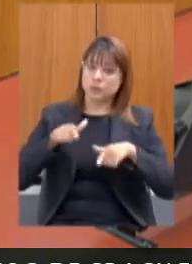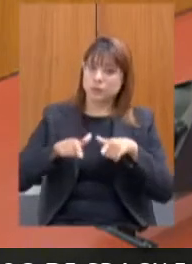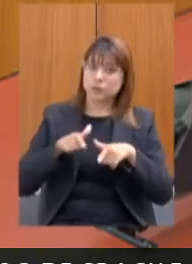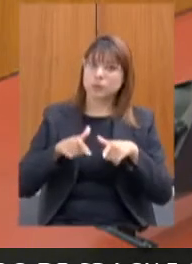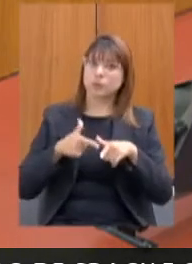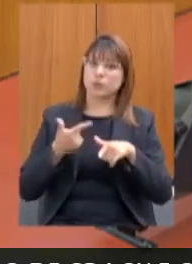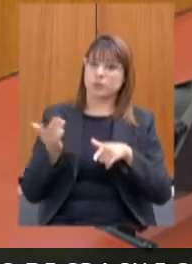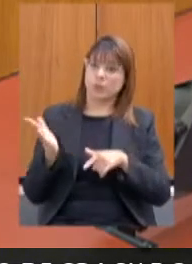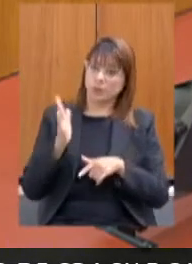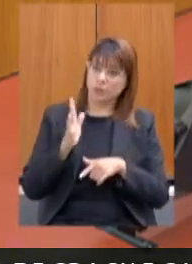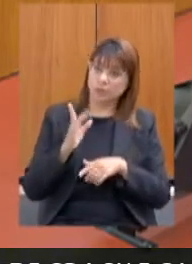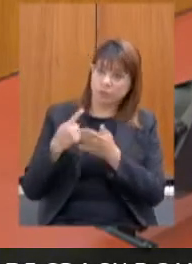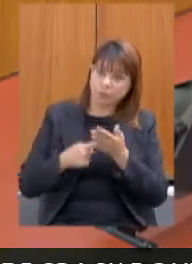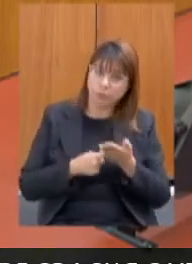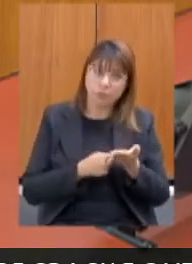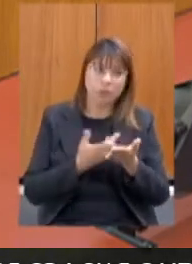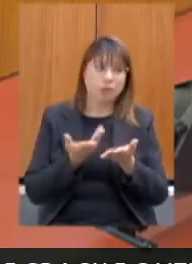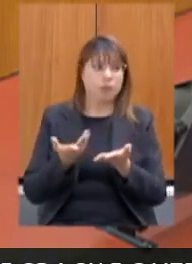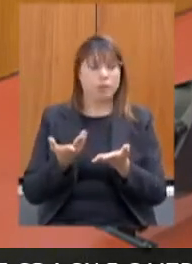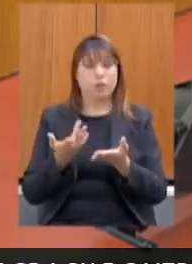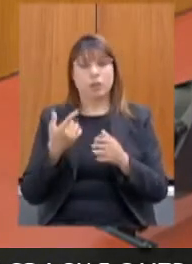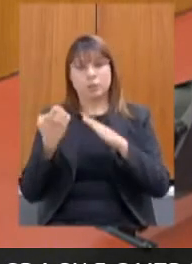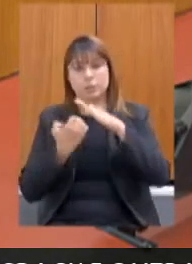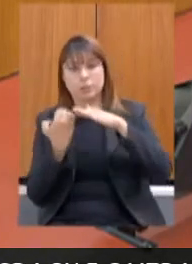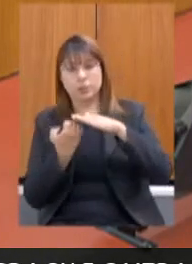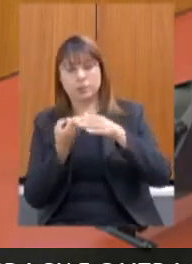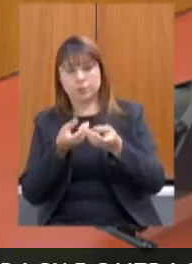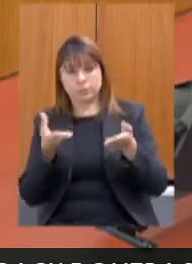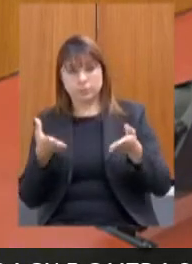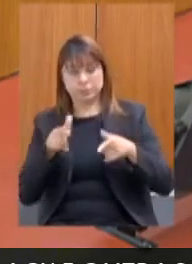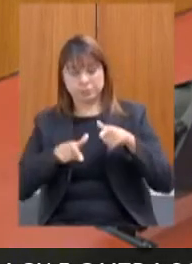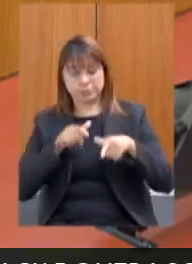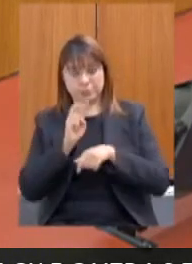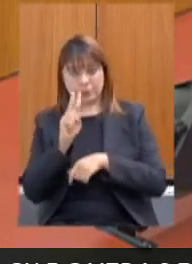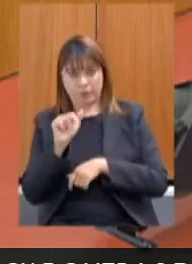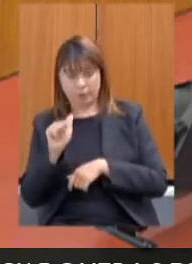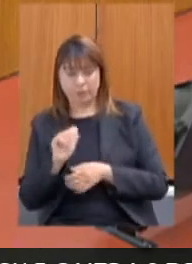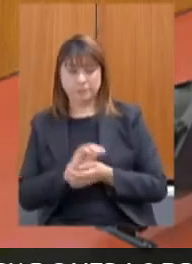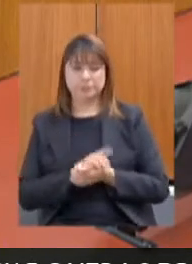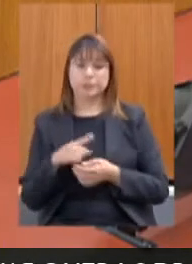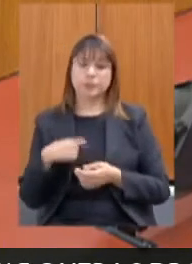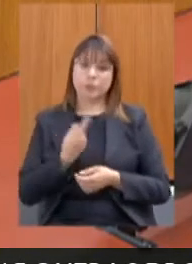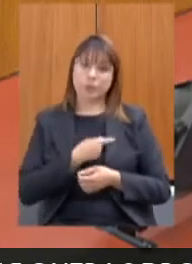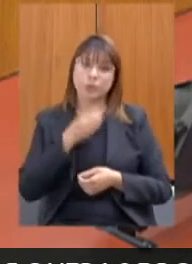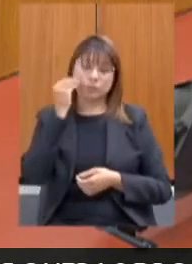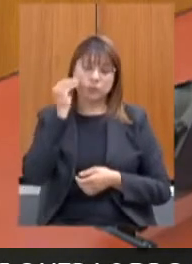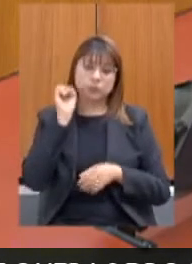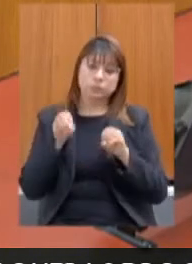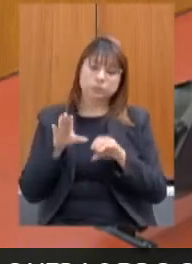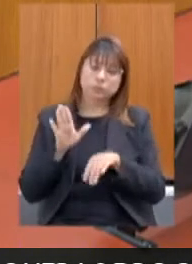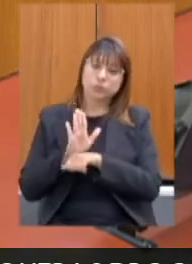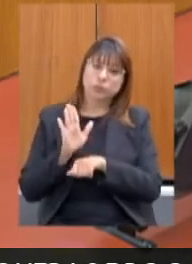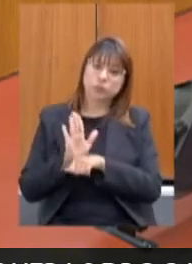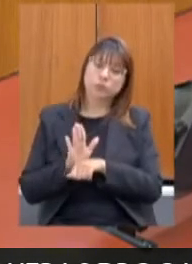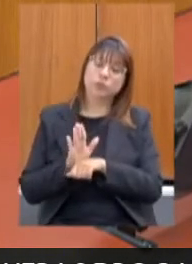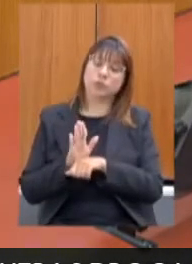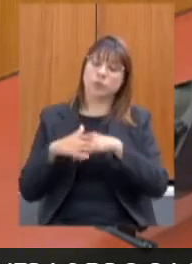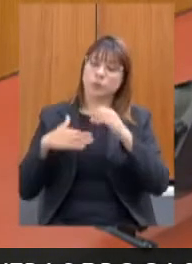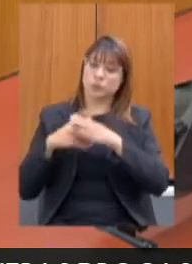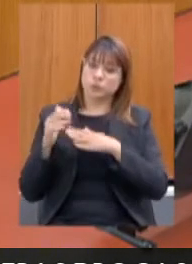para gerarem esse emprego. Nós ficamos muito na qualificação profissional para essas pessoas serem habilitadas